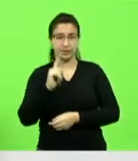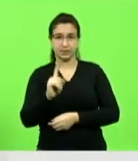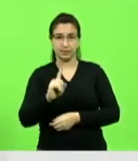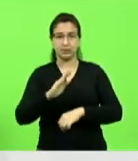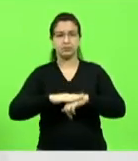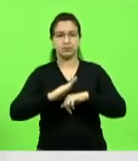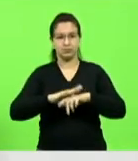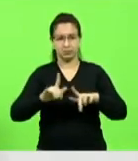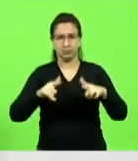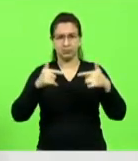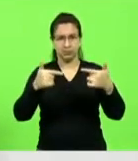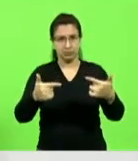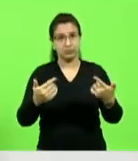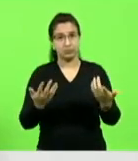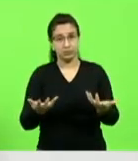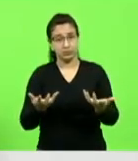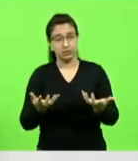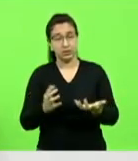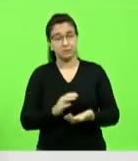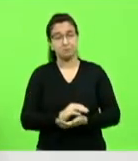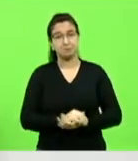custo para obter o melhor resultado.